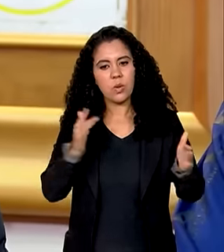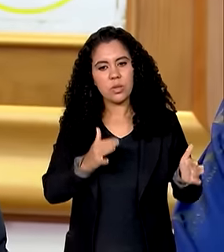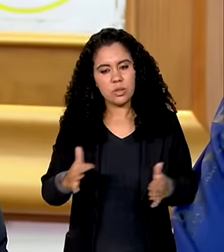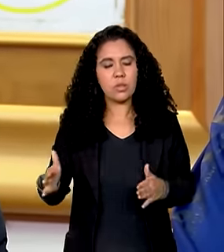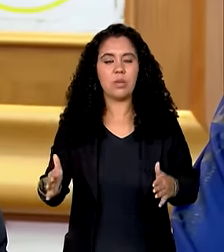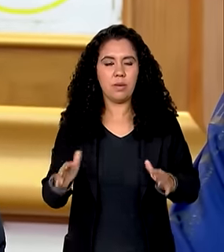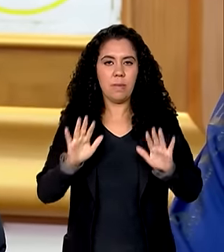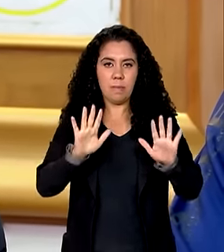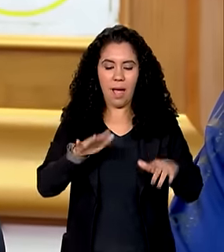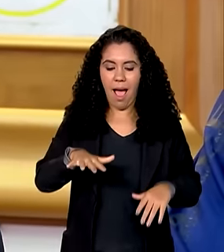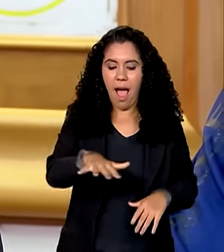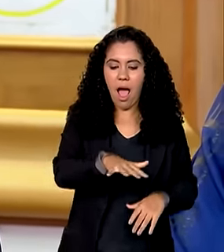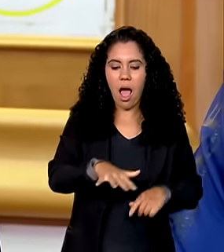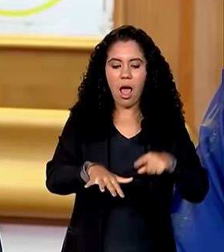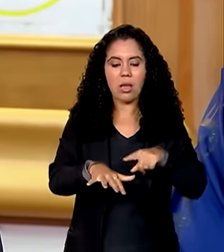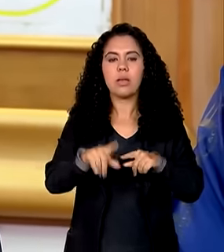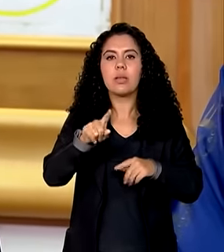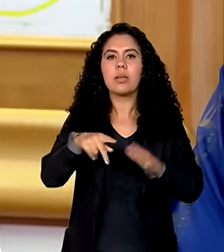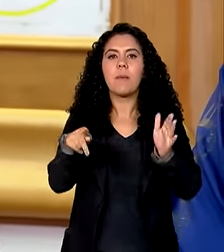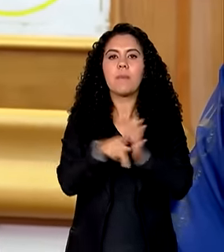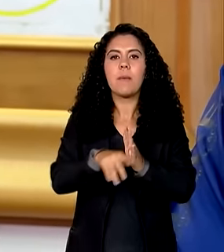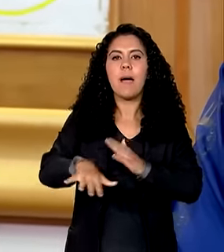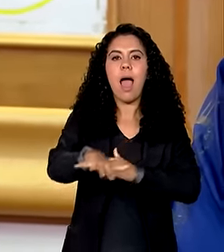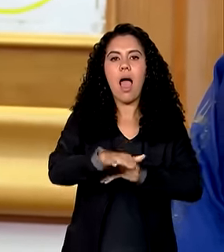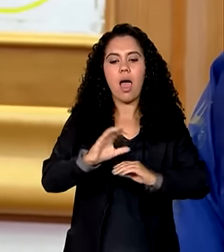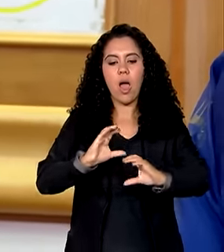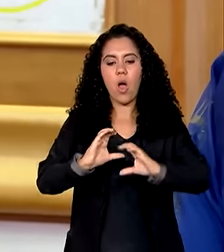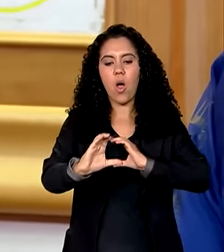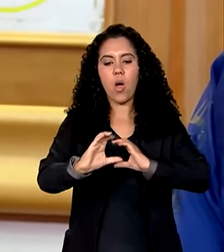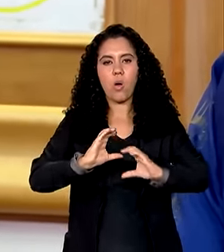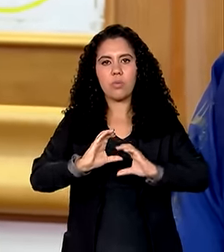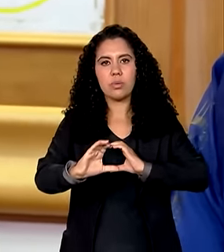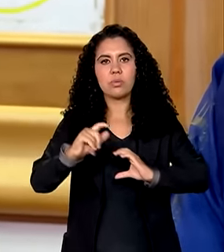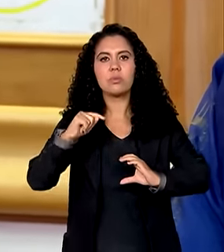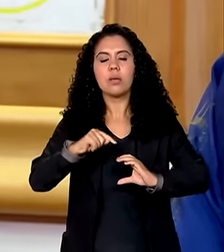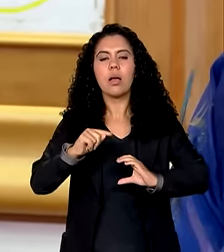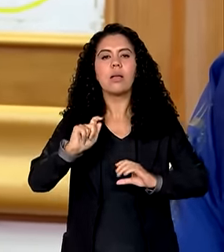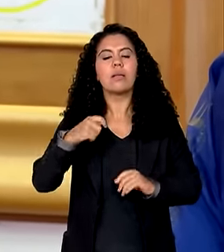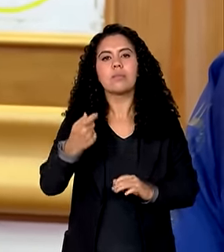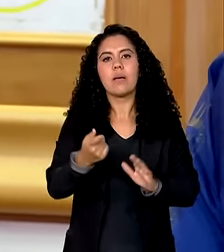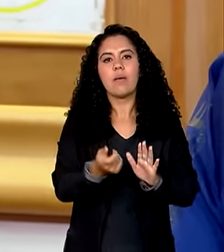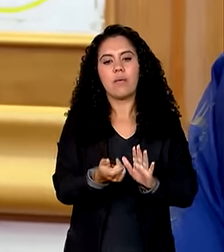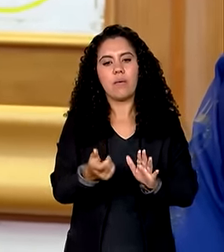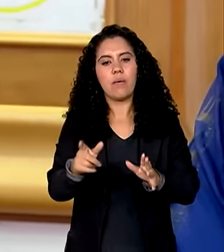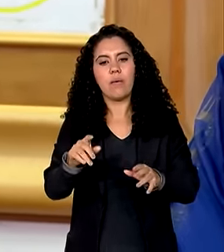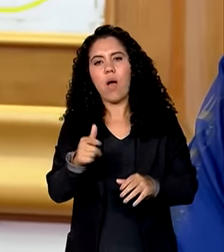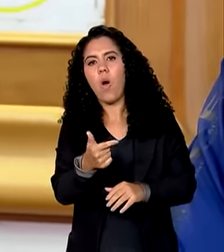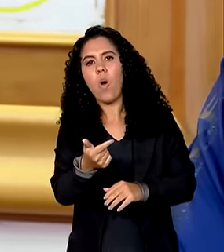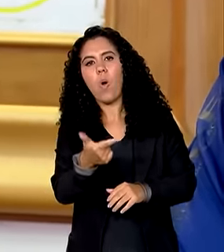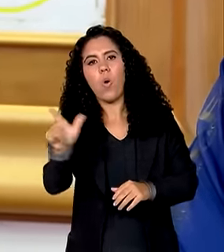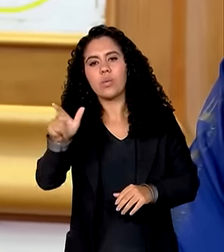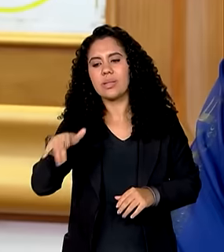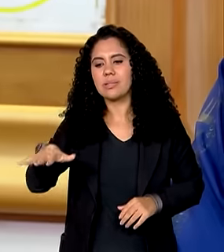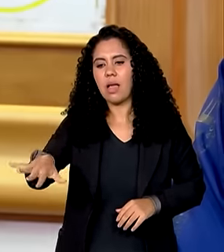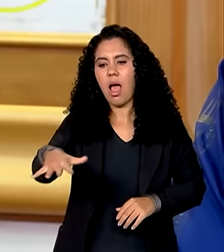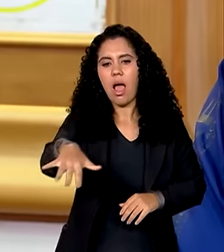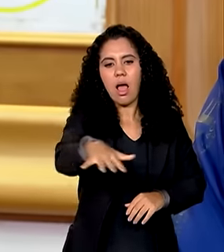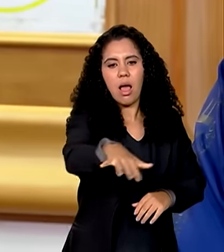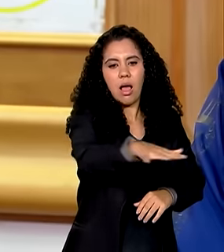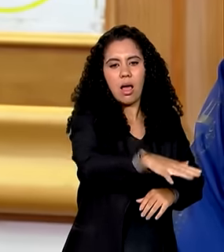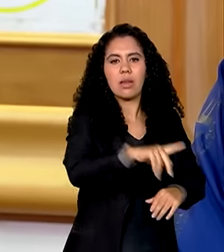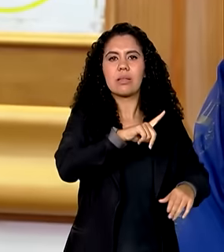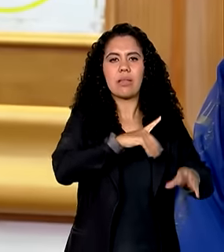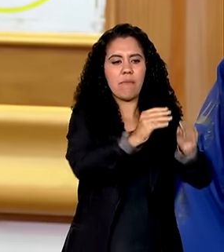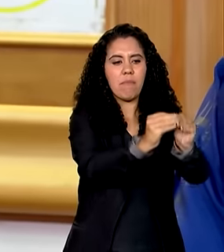nossa área que é o setor das comunicações um setor que também como vários foi fortemente atingido aqui no